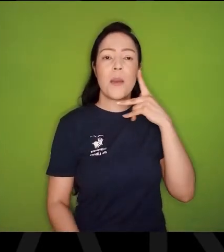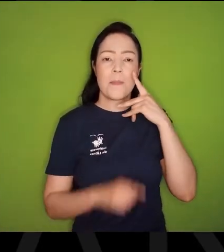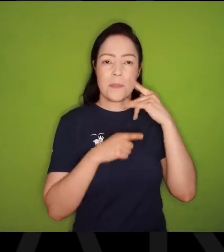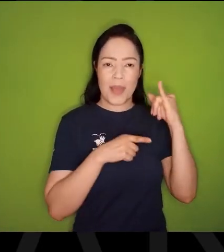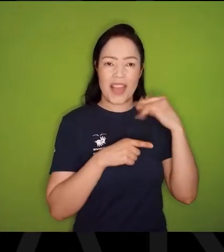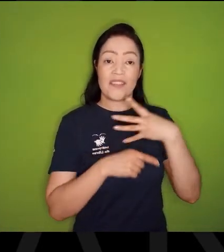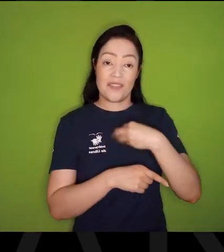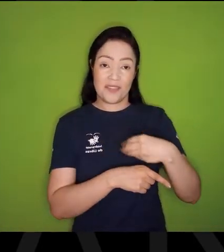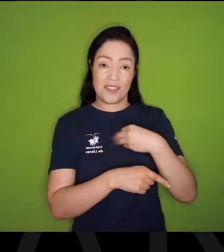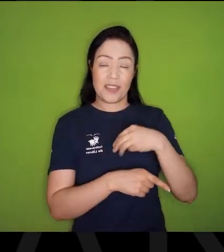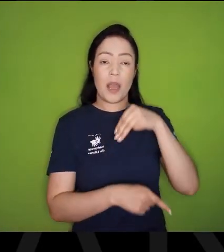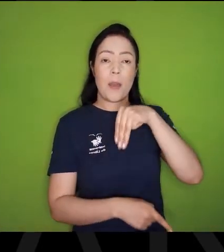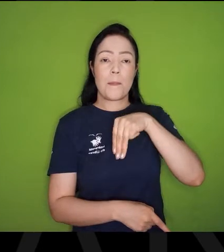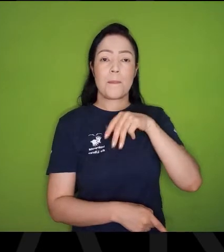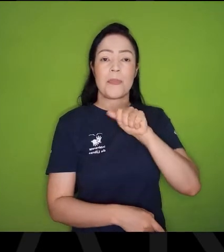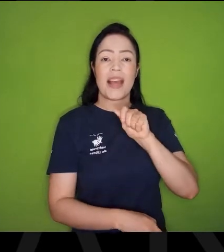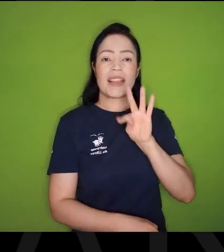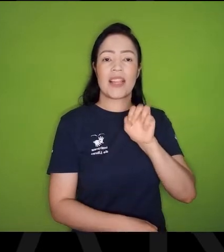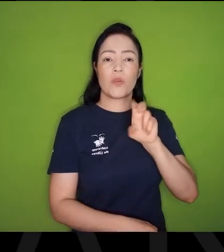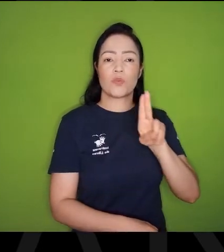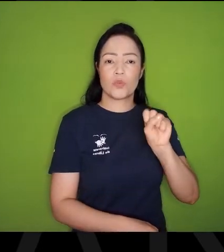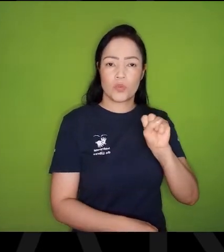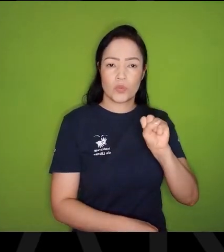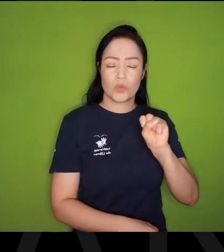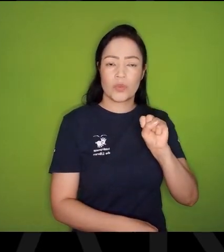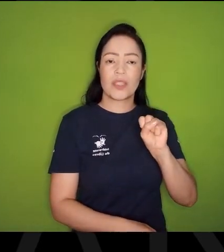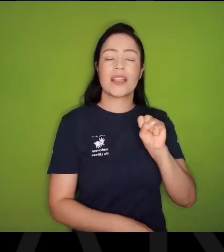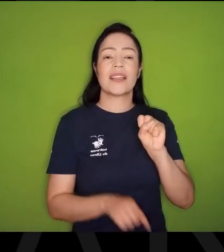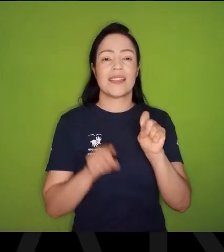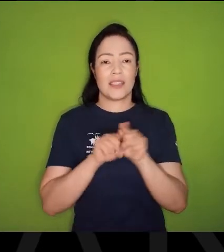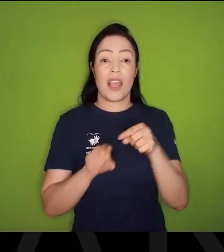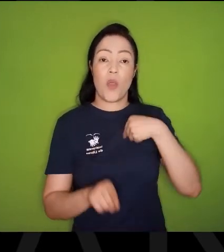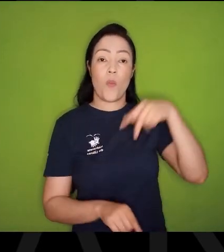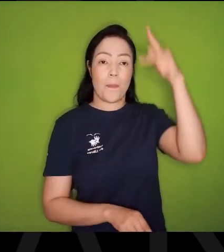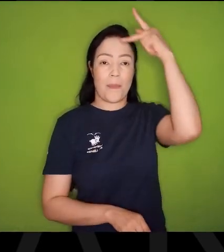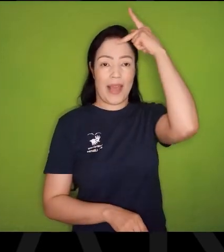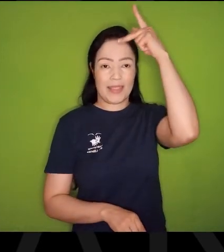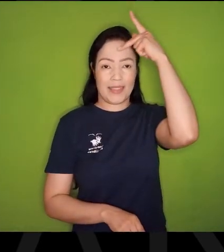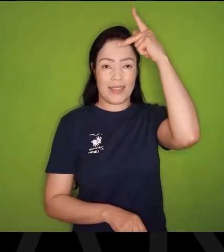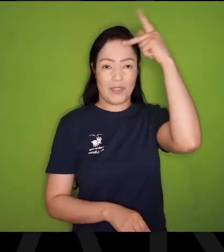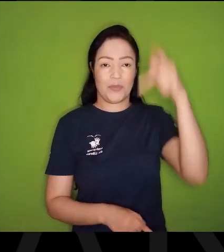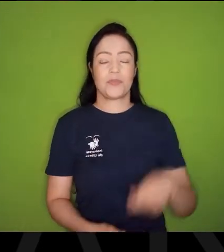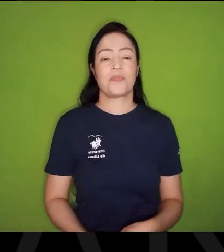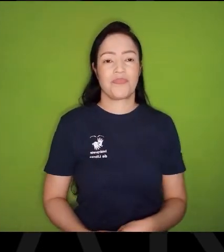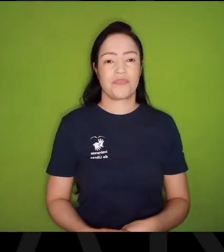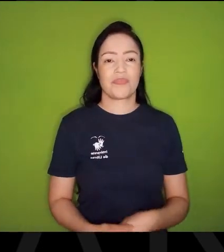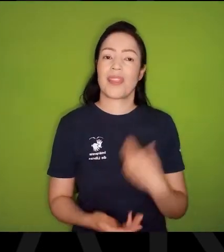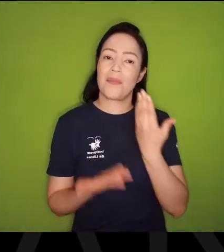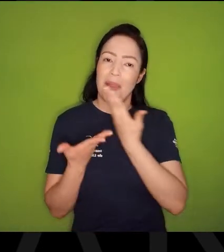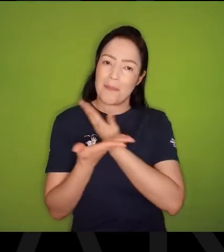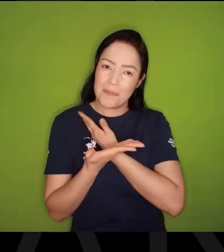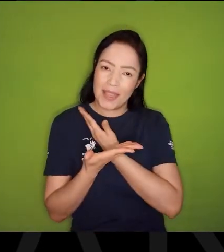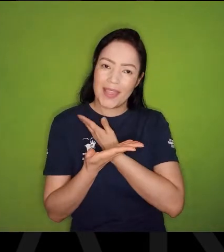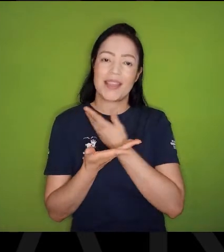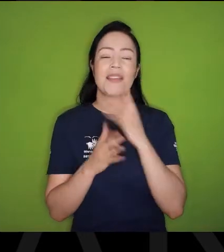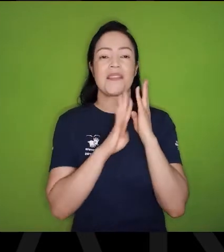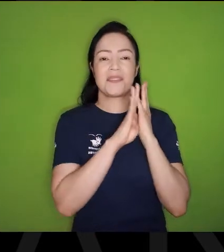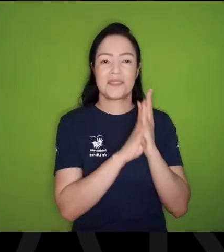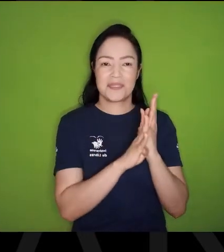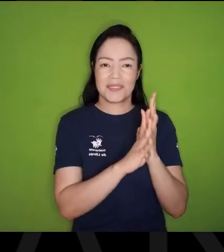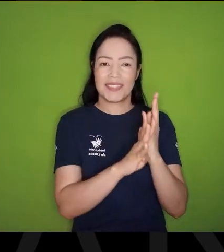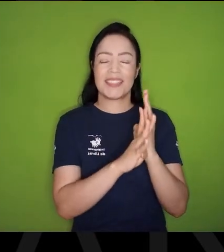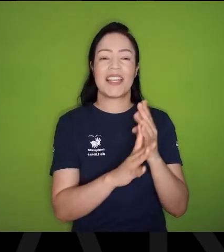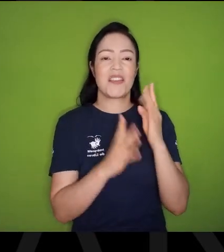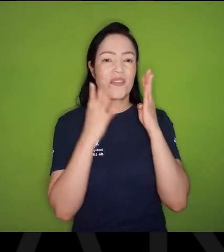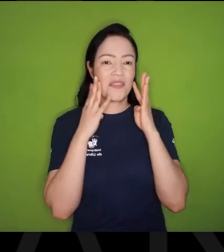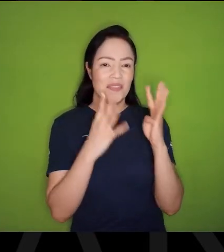são compadres meus, Porque eu me tornei padrinho do Mateus, Uma amizade que eu fiz na fila, Para ir assistir